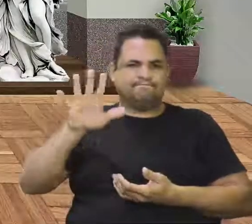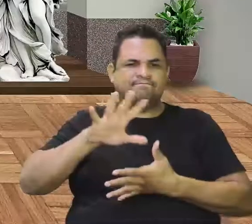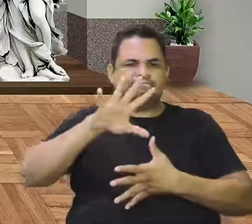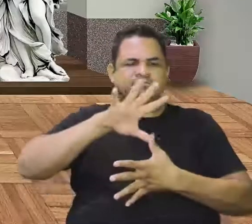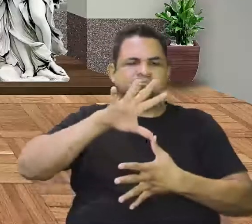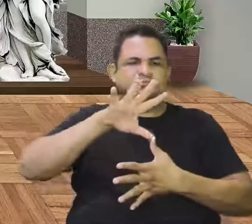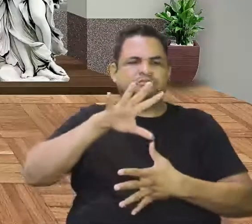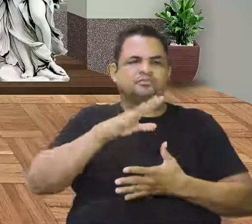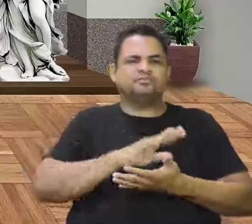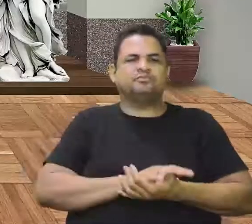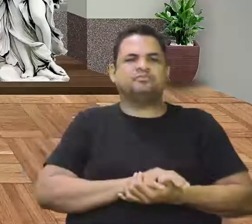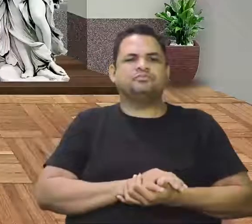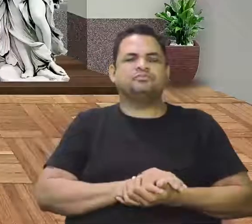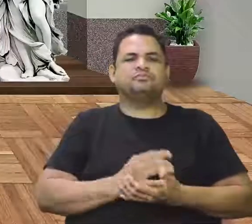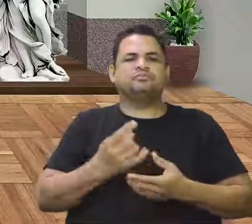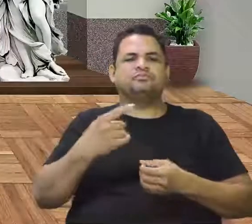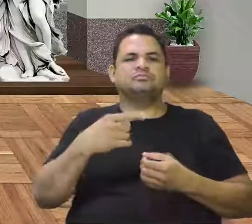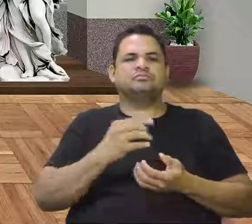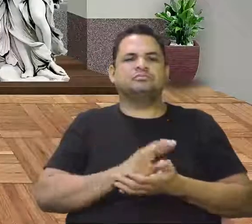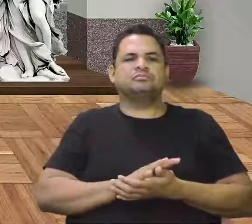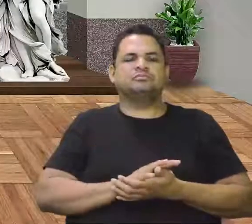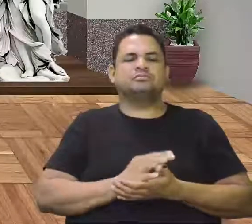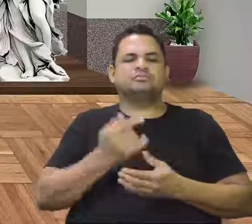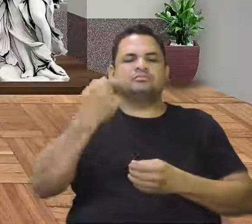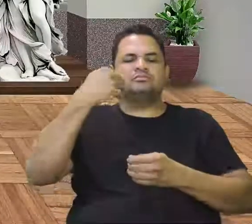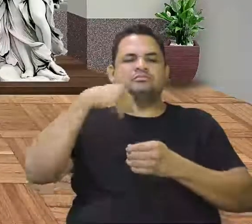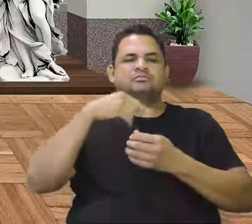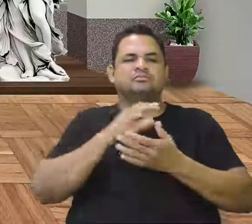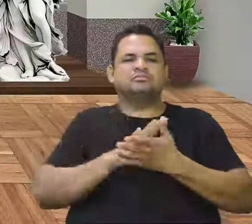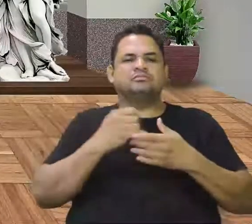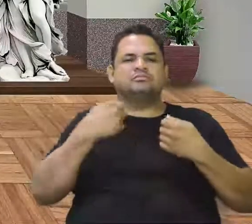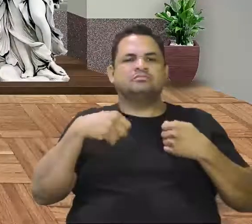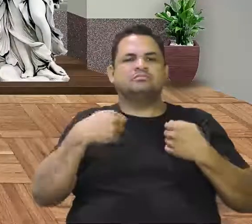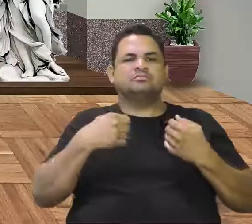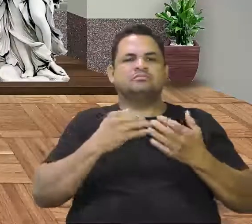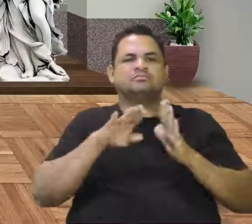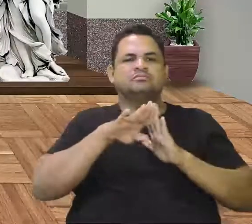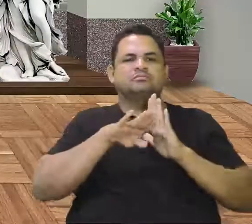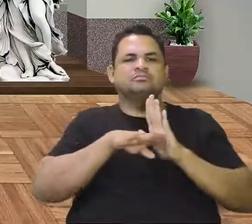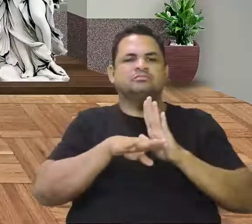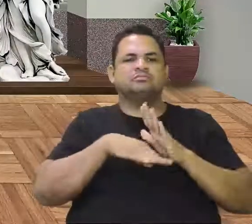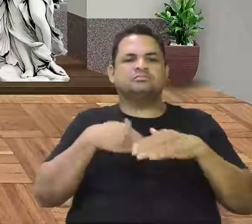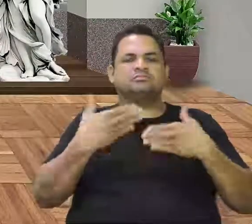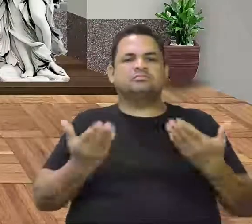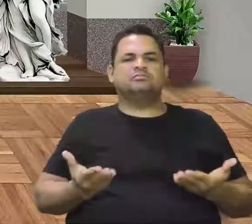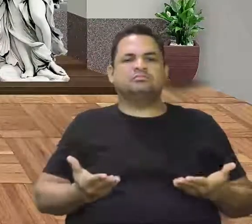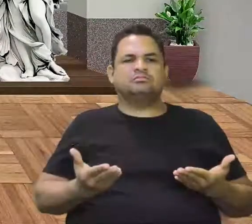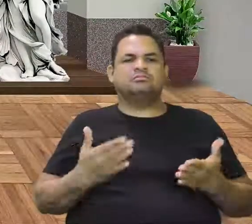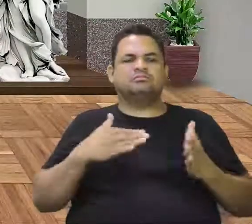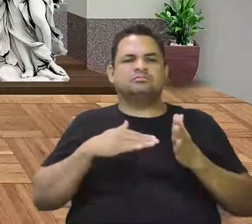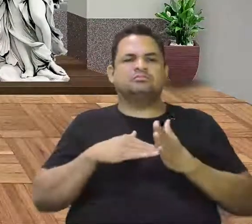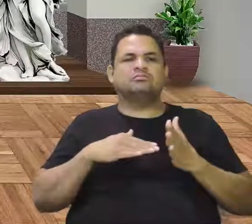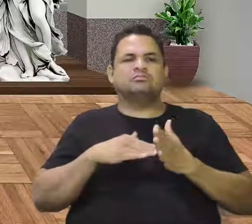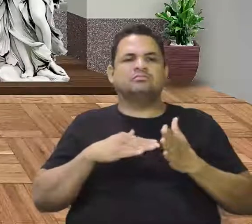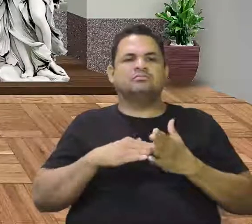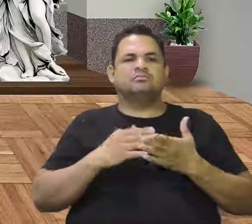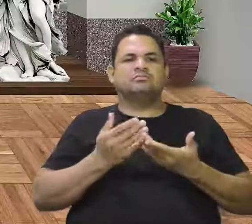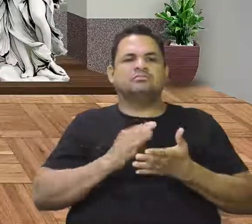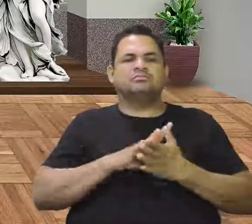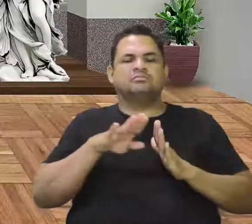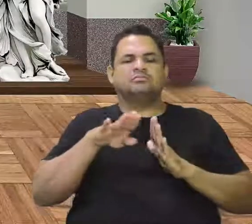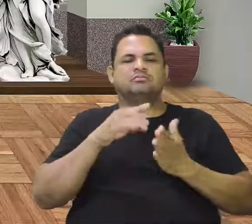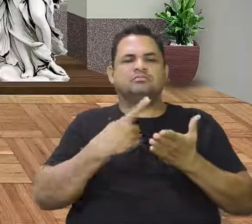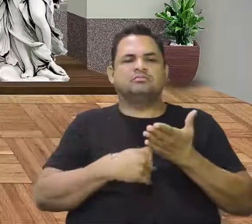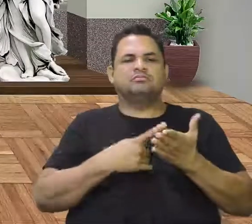voltada para mim. Então, lá atrás, na Ásia, precisava definir qual seria o limite. E foi o Tratado de